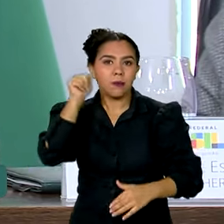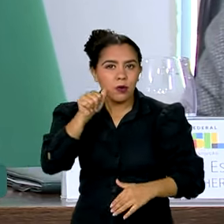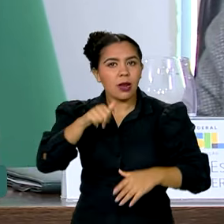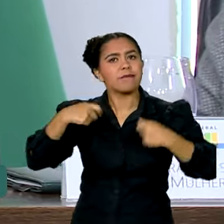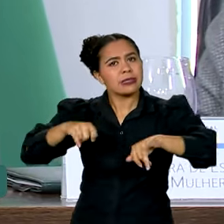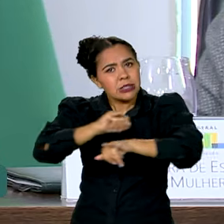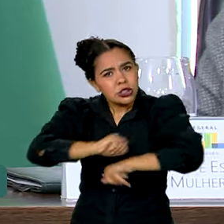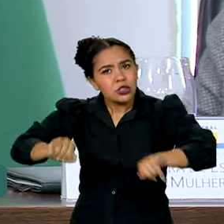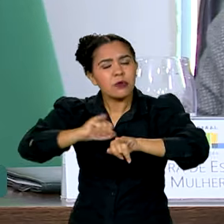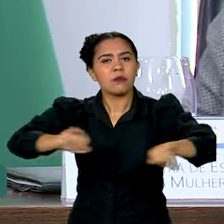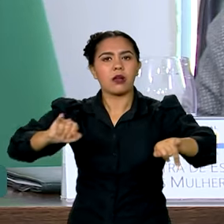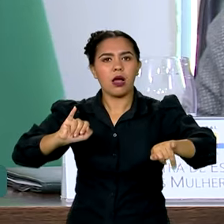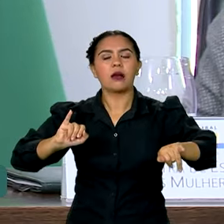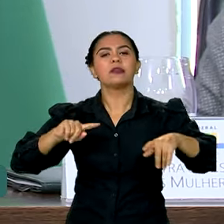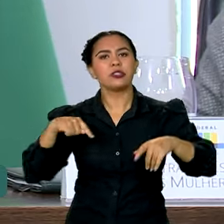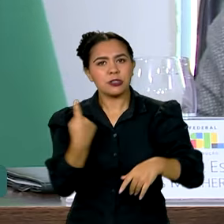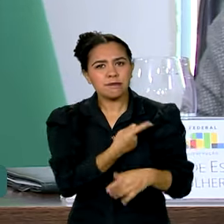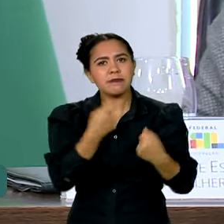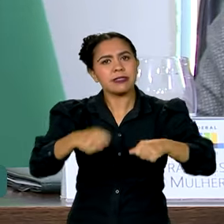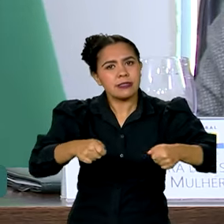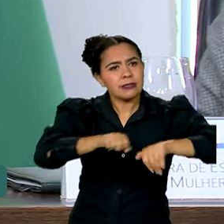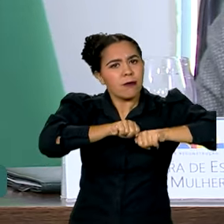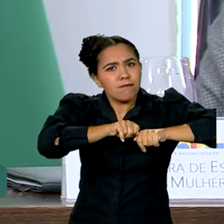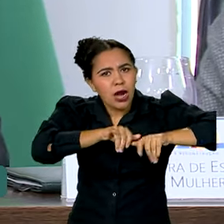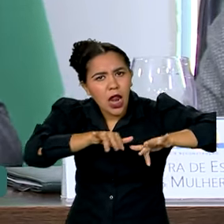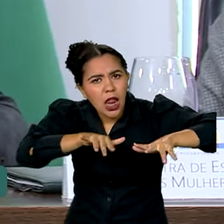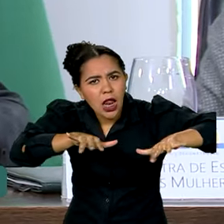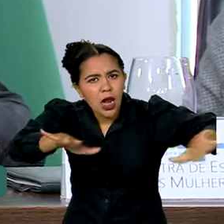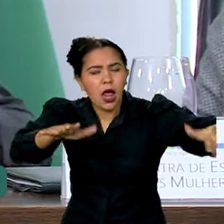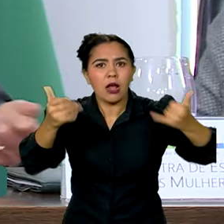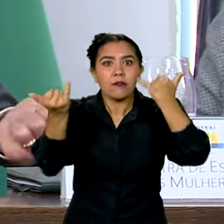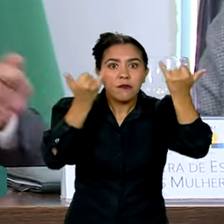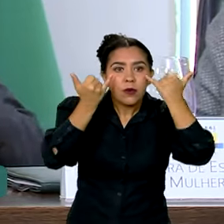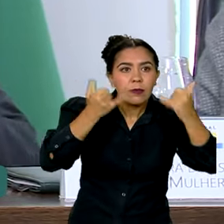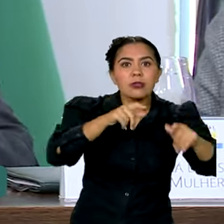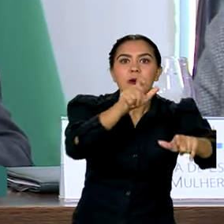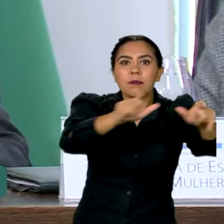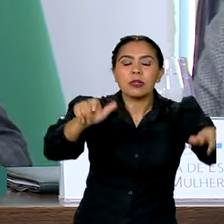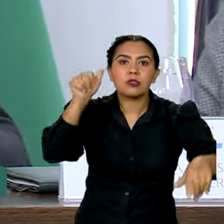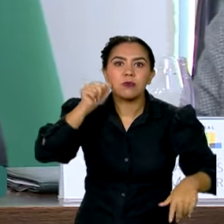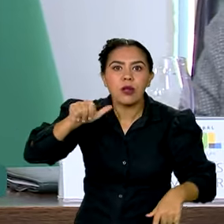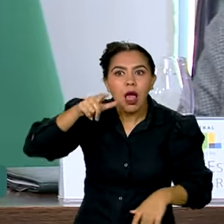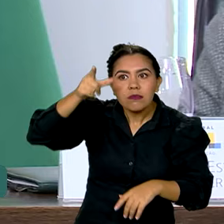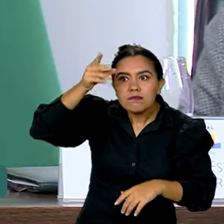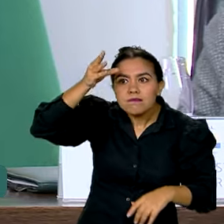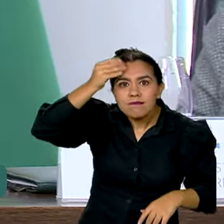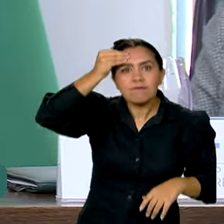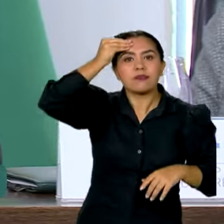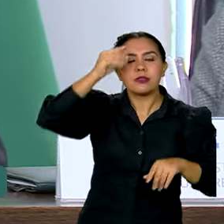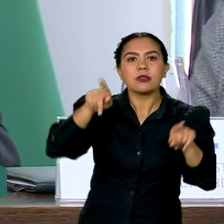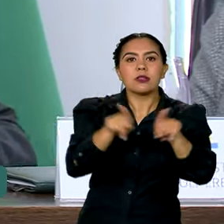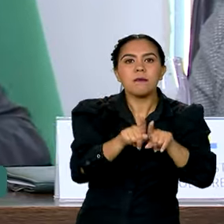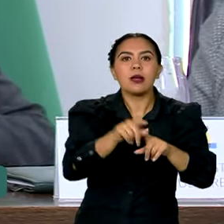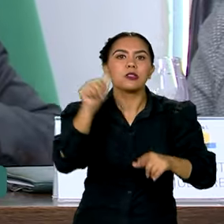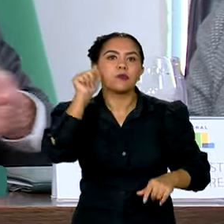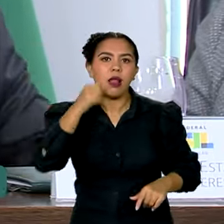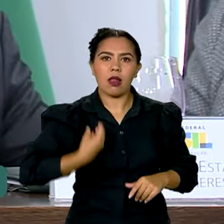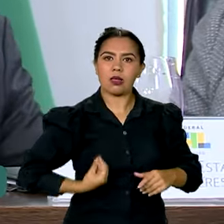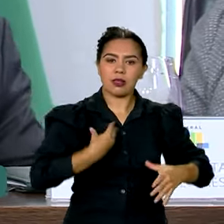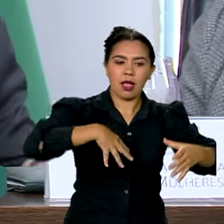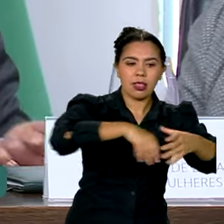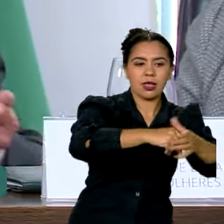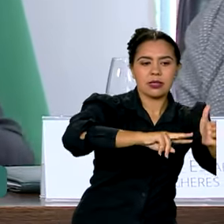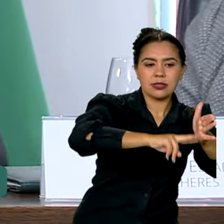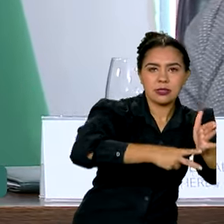Nós temos que fazer com que isso chegue a conhecimento das mulheres que estão no sindicato, das mulheres que estão na política, das mulheres que